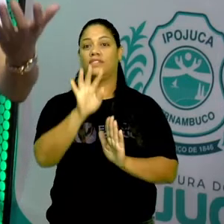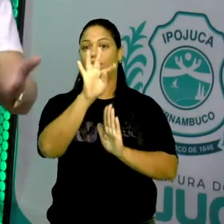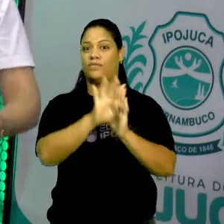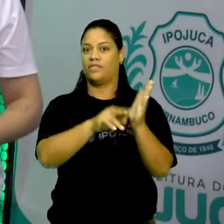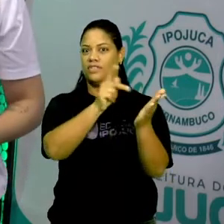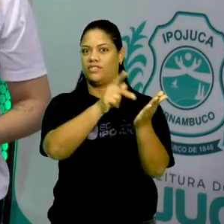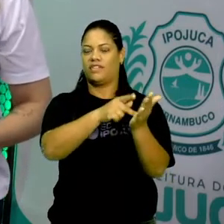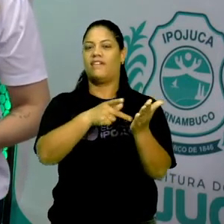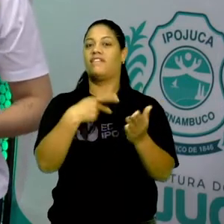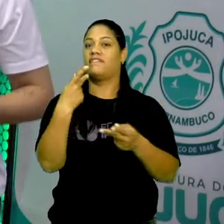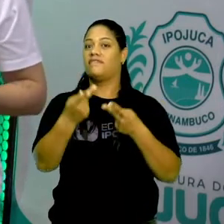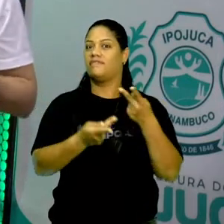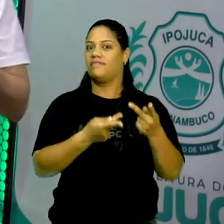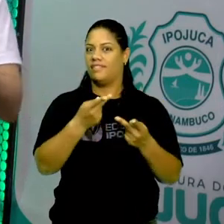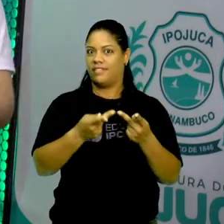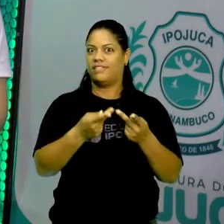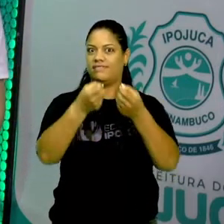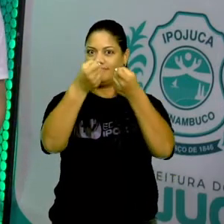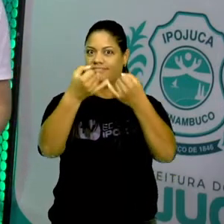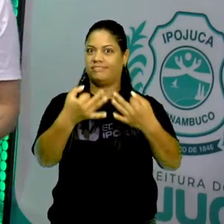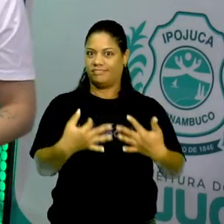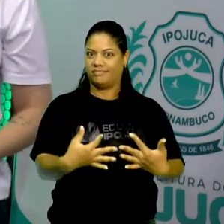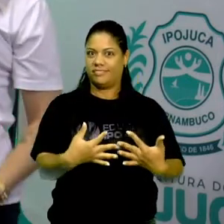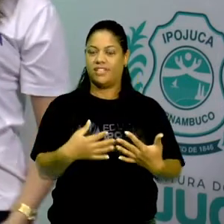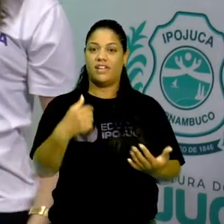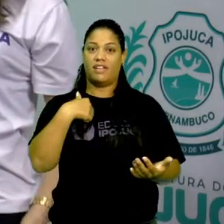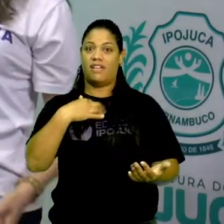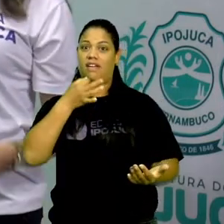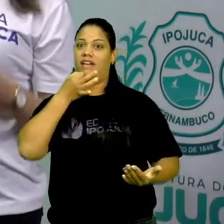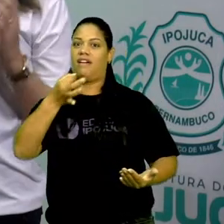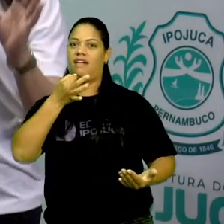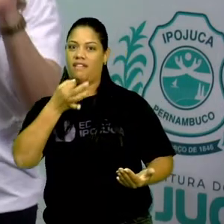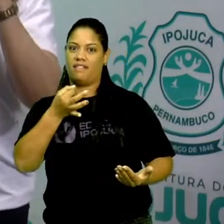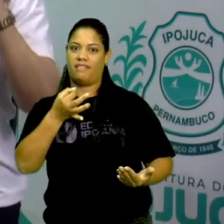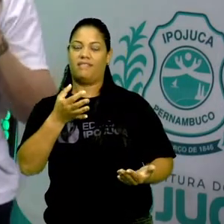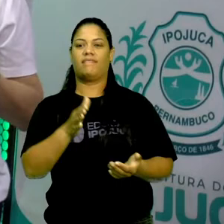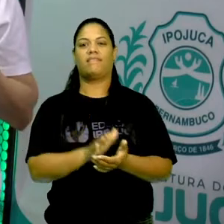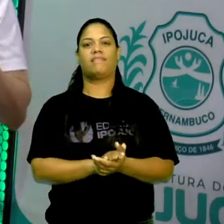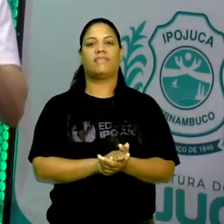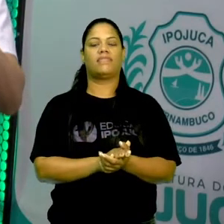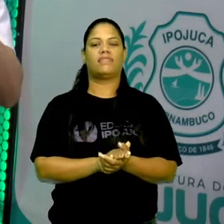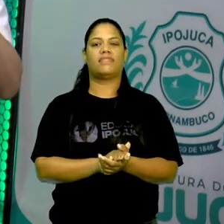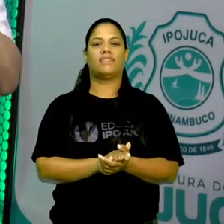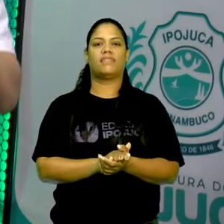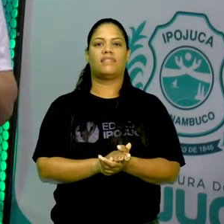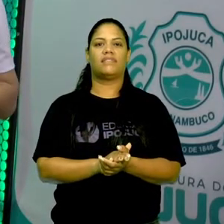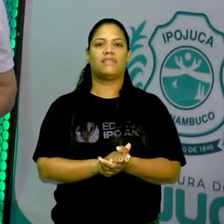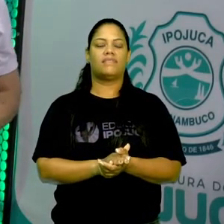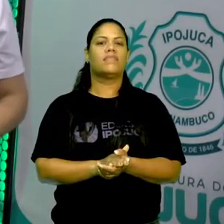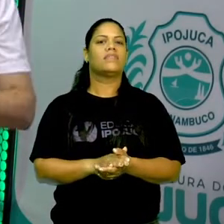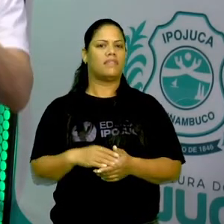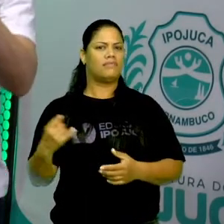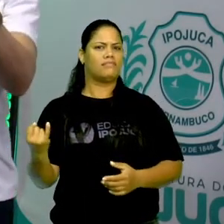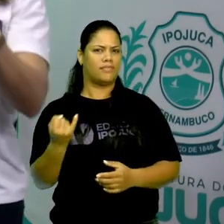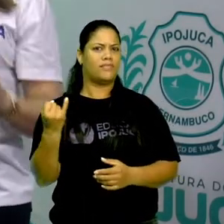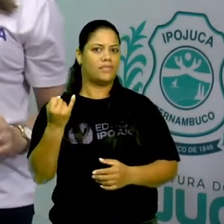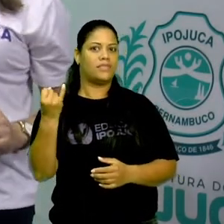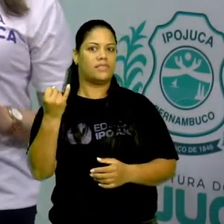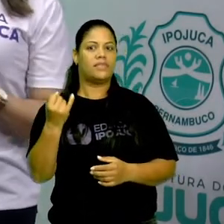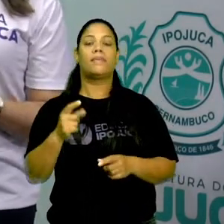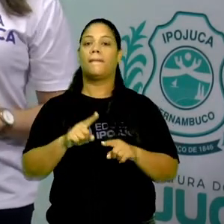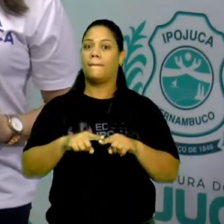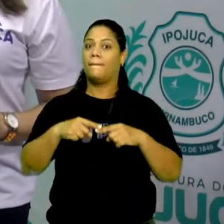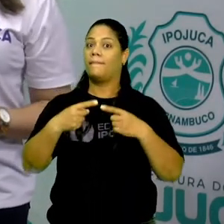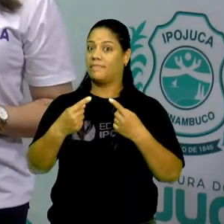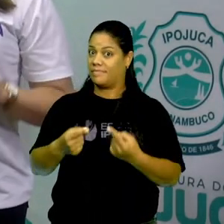texto original diz, criticando. Certo? Às vezes, essas críticas, elas são bem sutis, mas elas